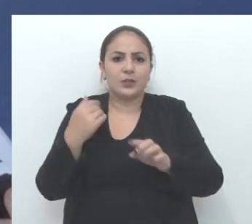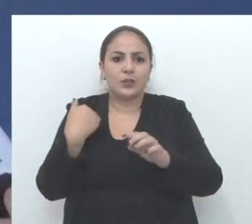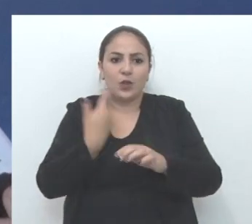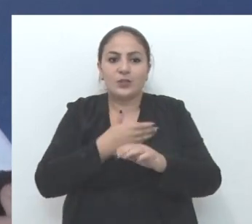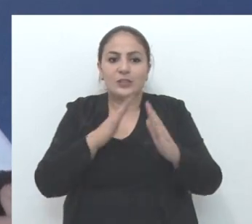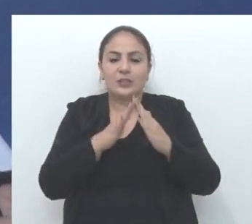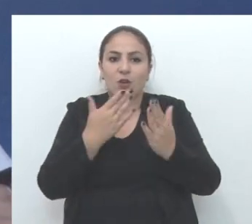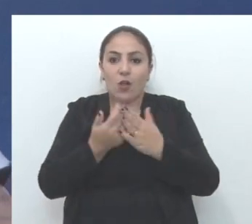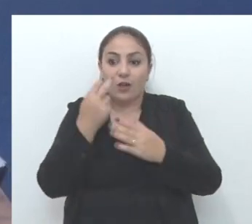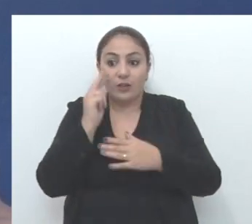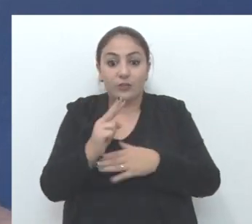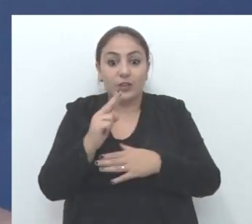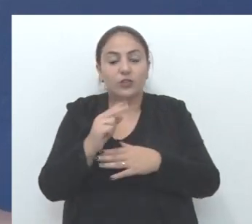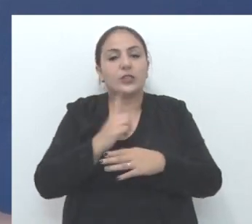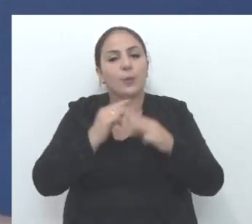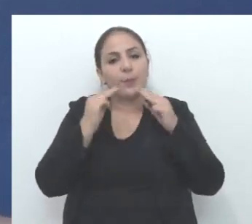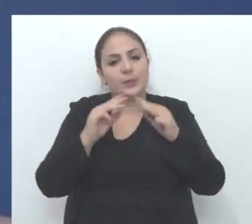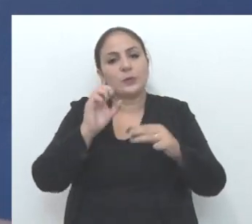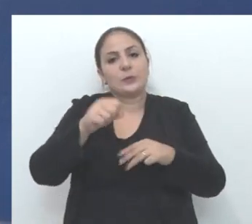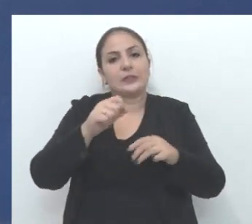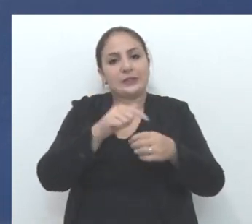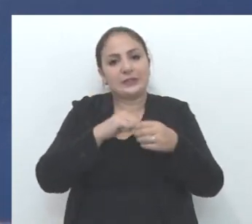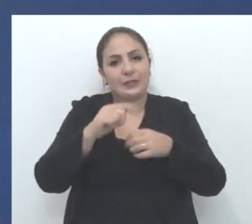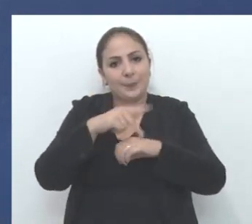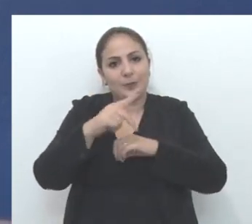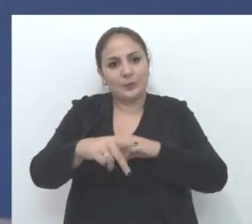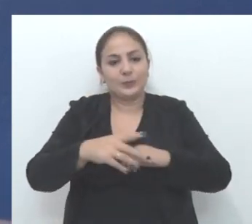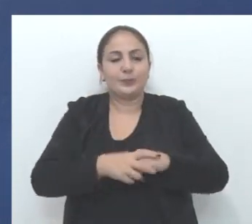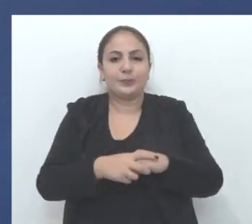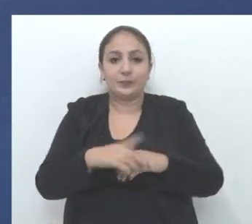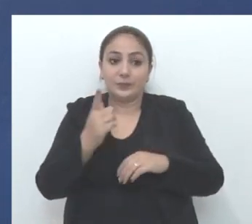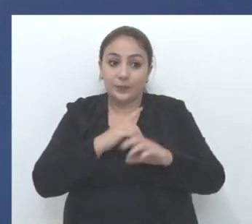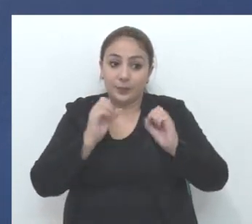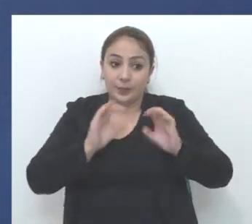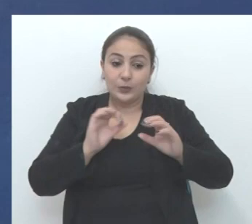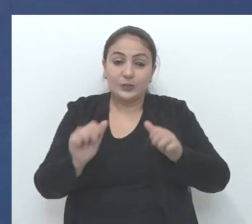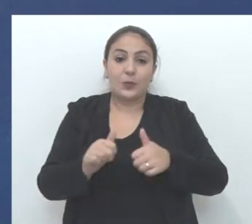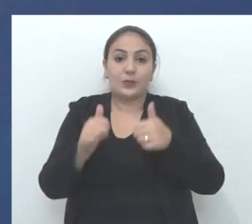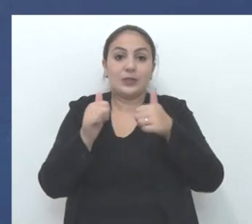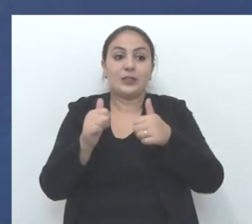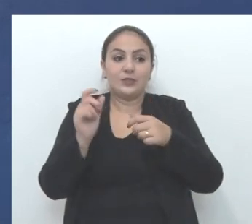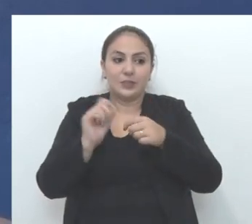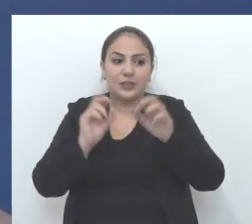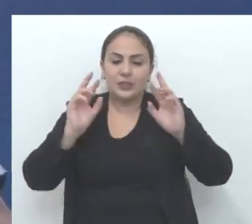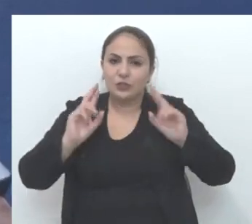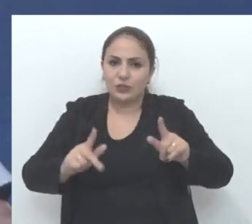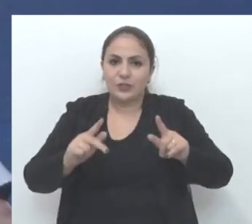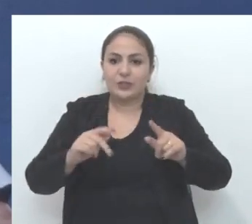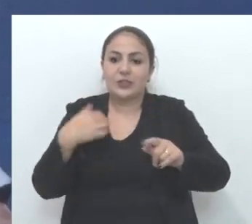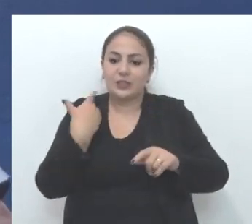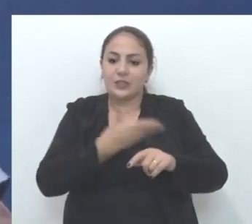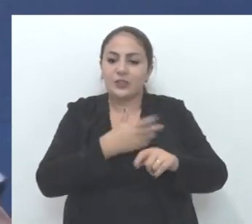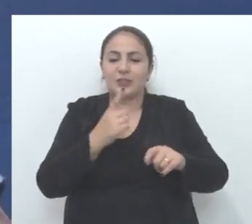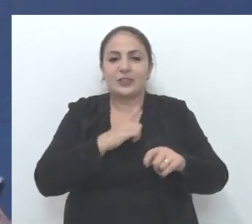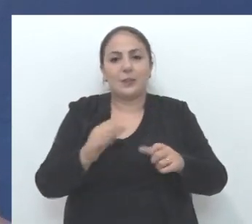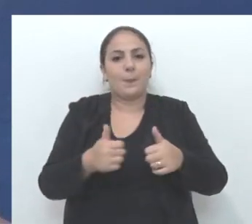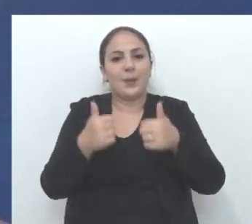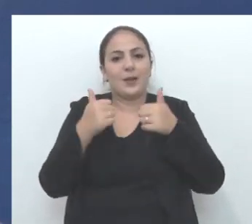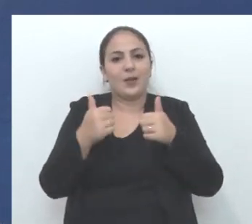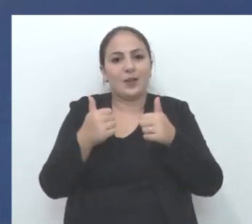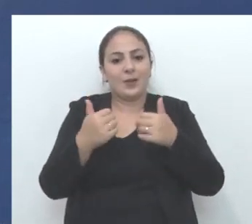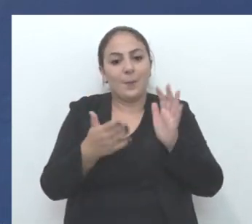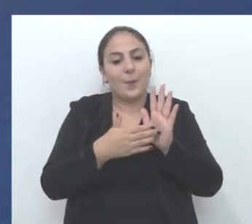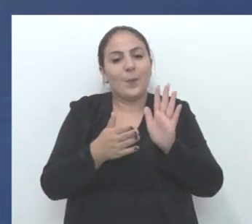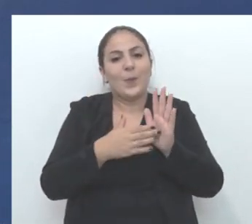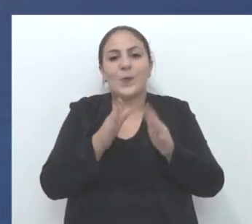escola veja que o Circo Operário tem, sim, uma missão na cidade de Passo Fundo, né? É ter uma educação de qualidade, fazer a diferença com o nós temos de